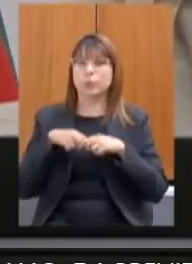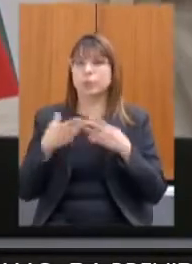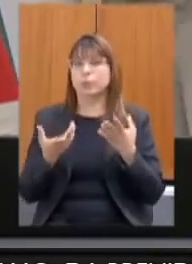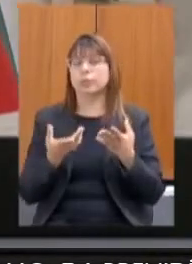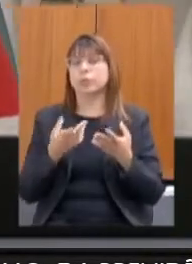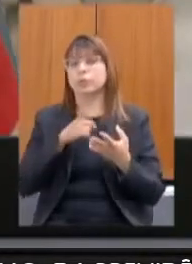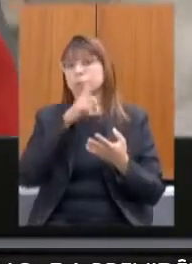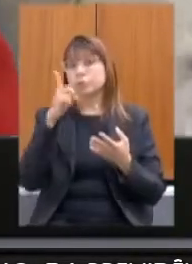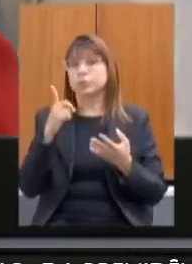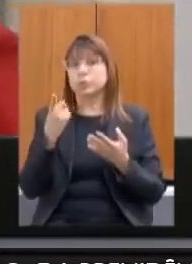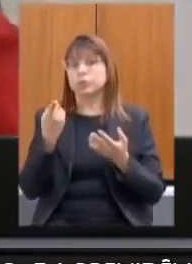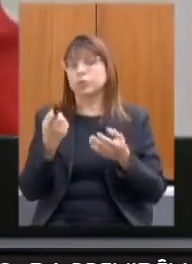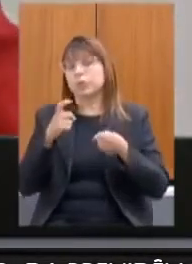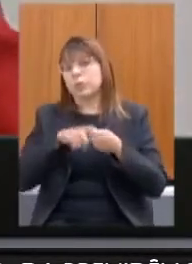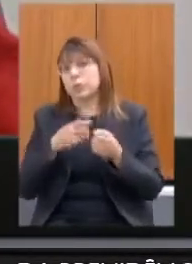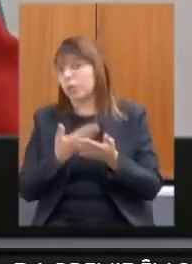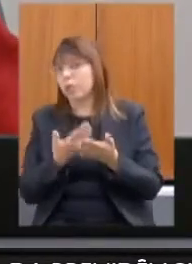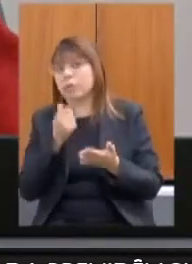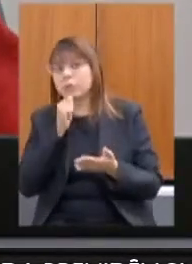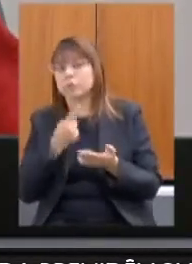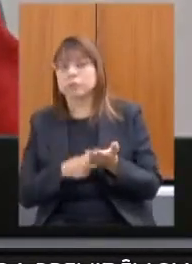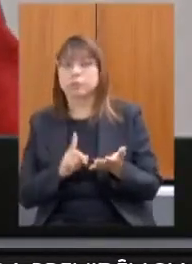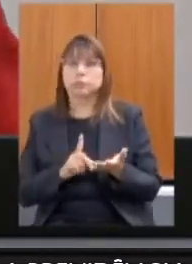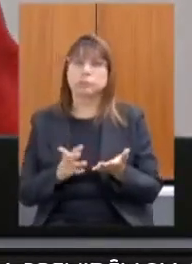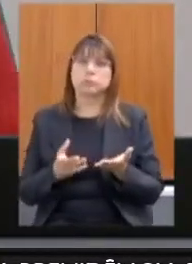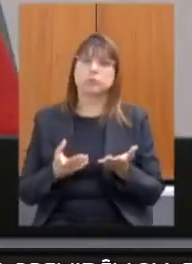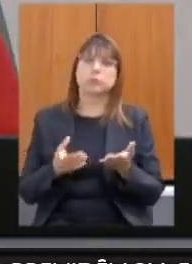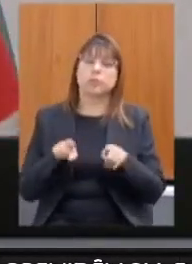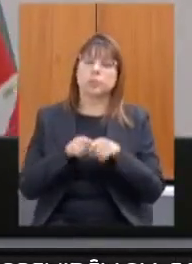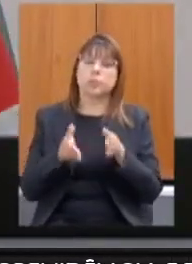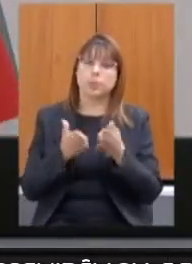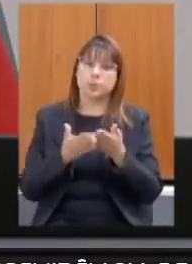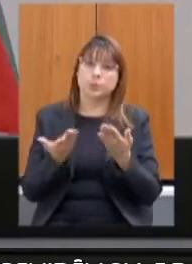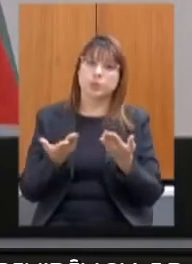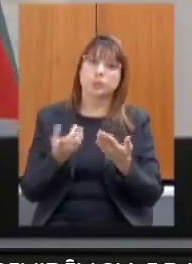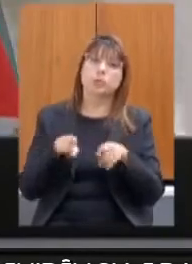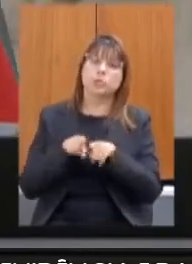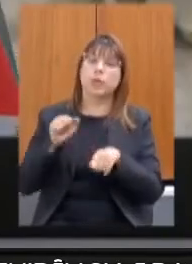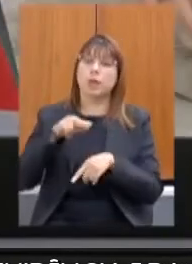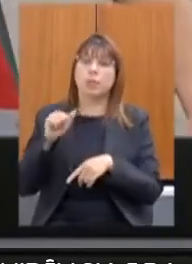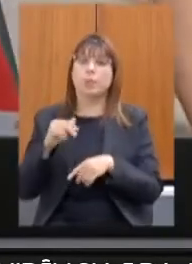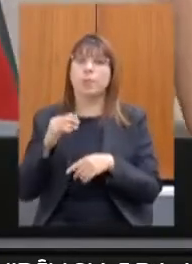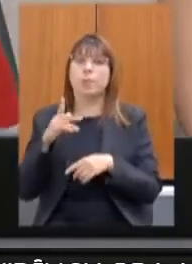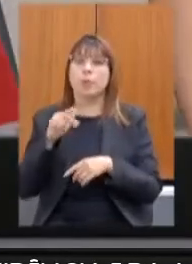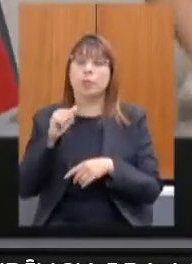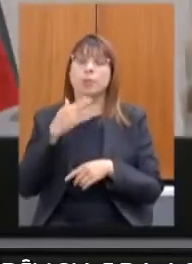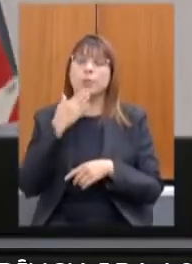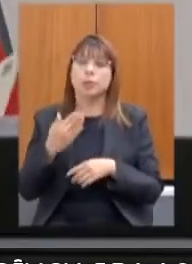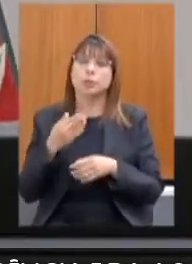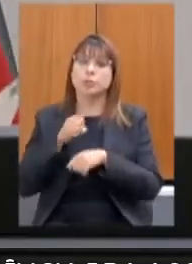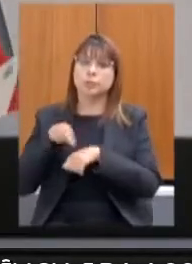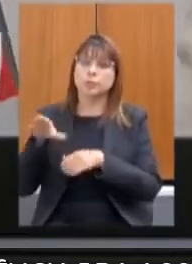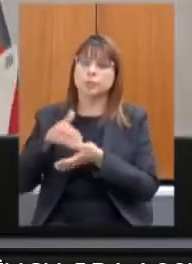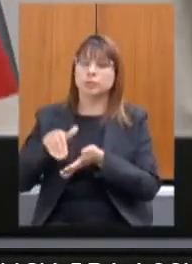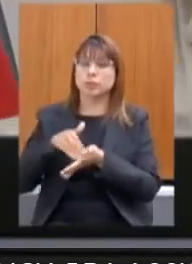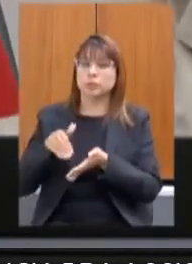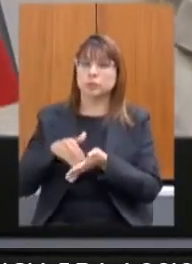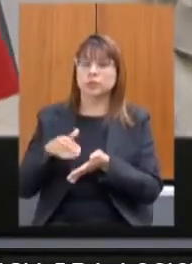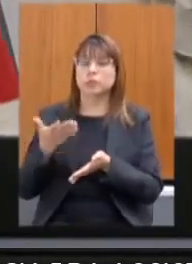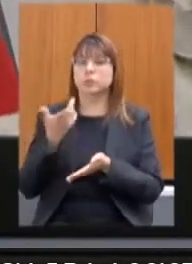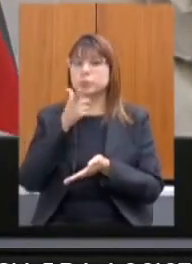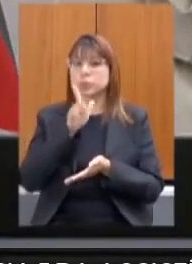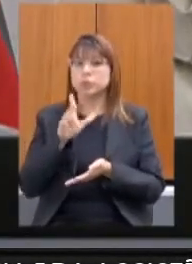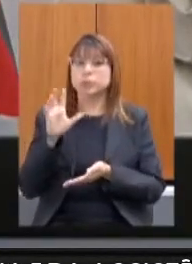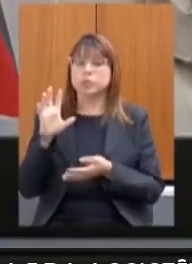e o empobrecimento da população Ana Paula Siqueira requer que seja encaminhada também a CEDES pedir de providências para que seja